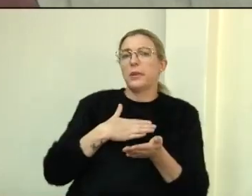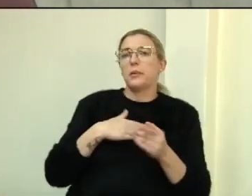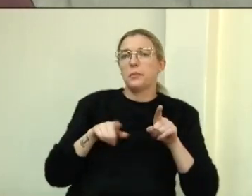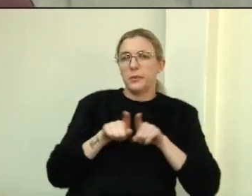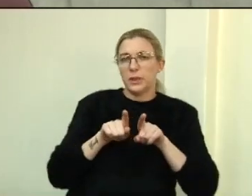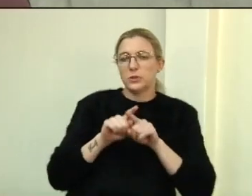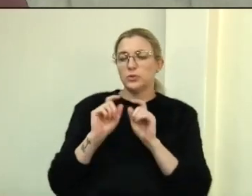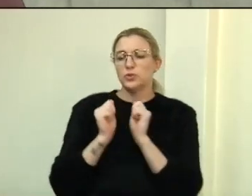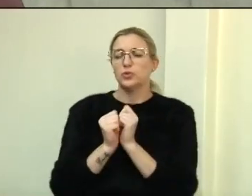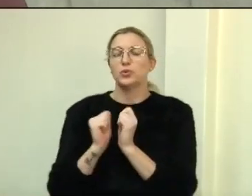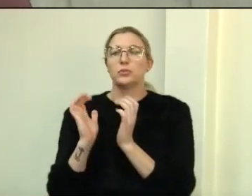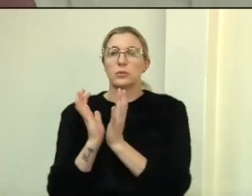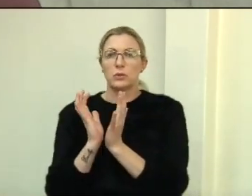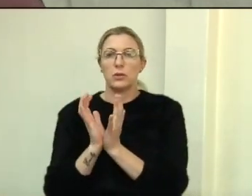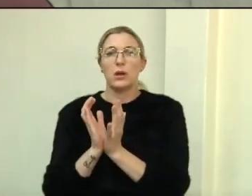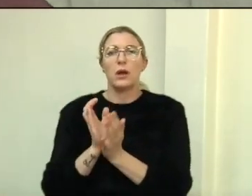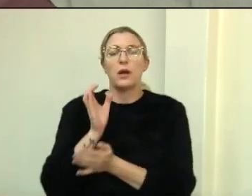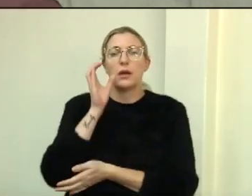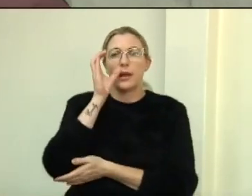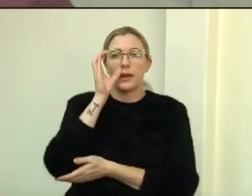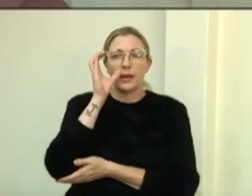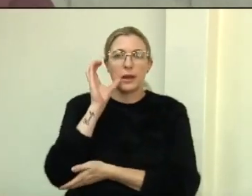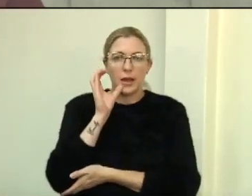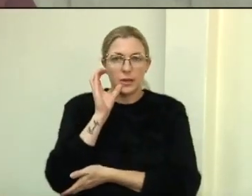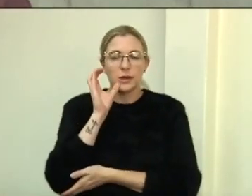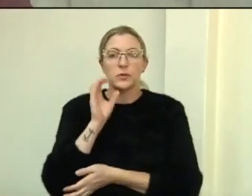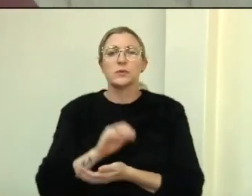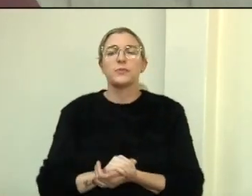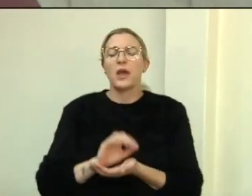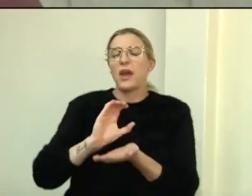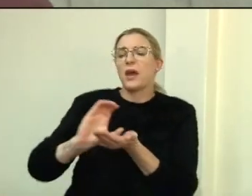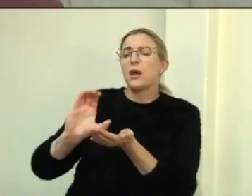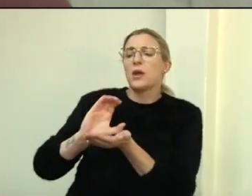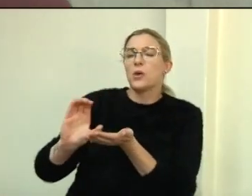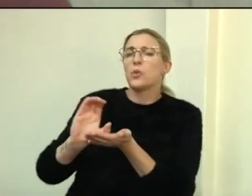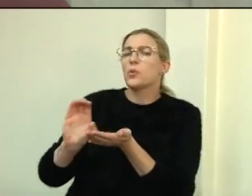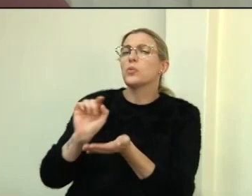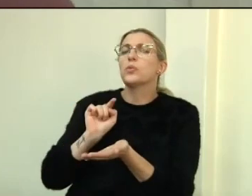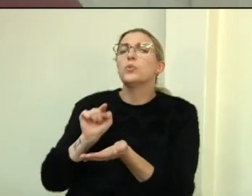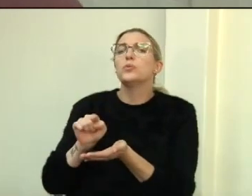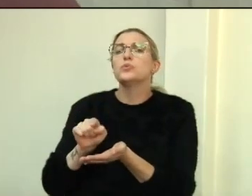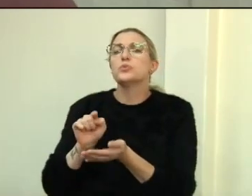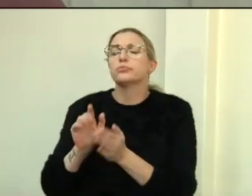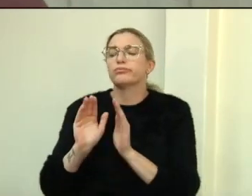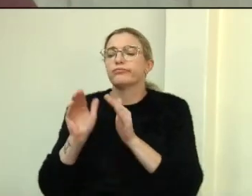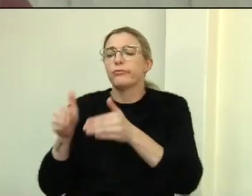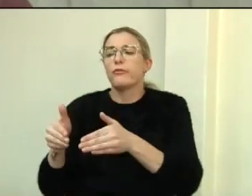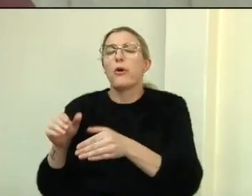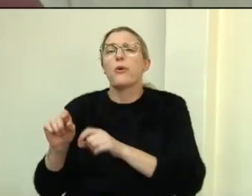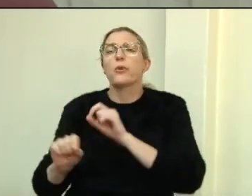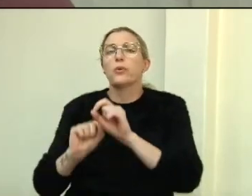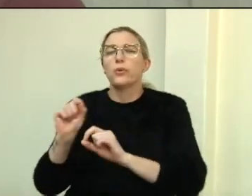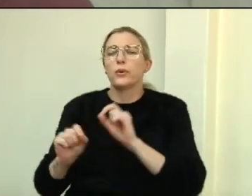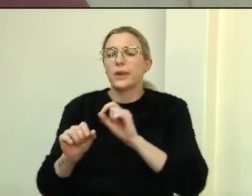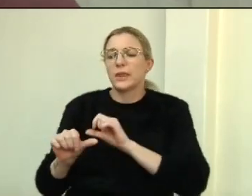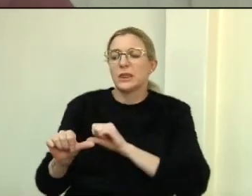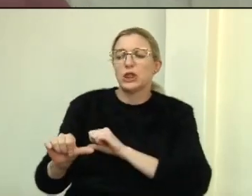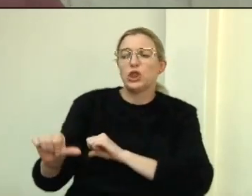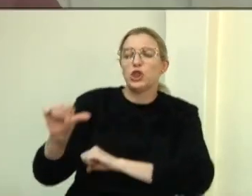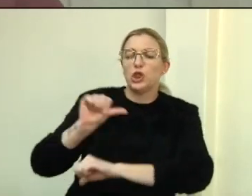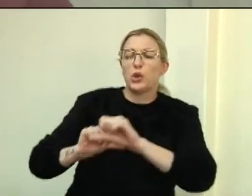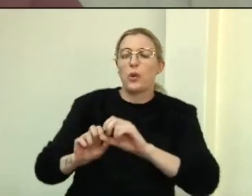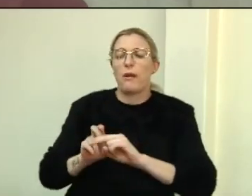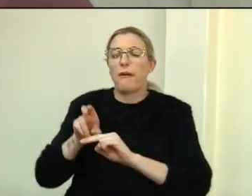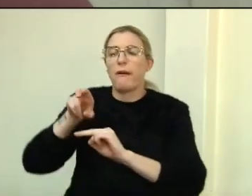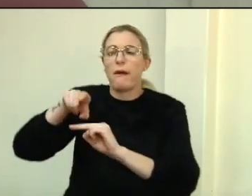encaminhamos esse recurso para terminar a troca das poltronas do Santa Terezinha, que já tinha sido uma bancada, uma emenda de